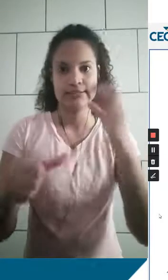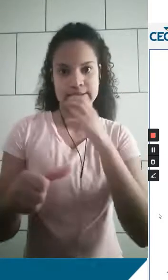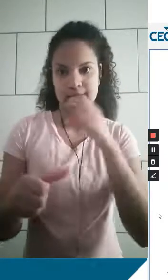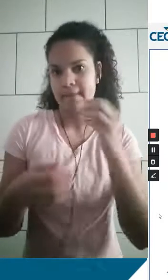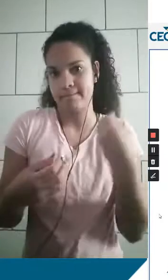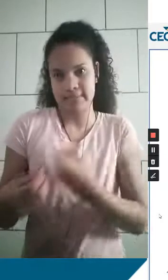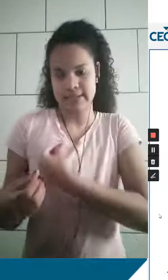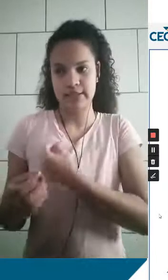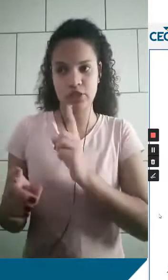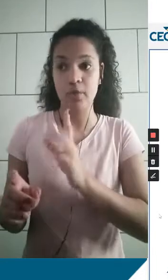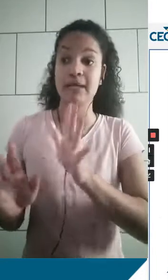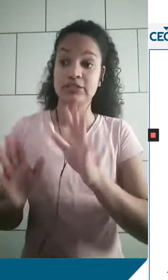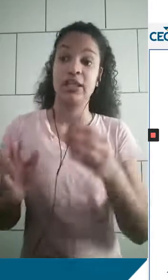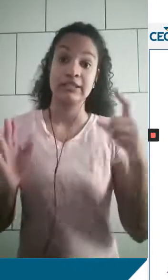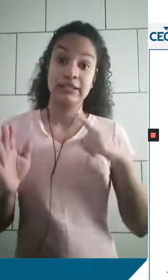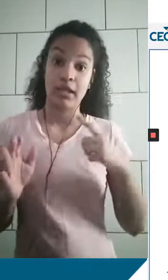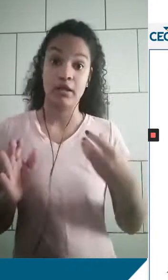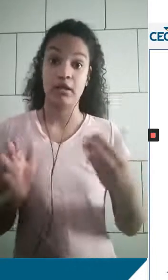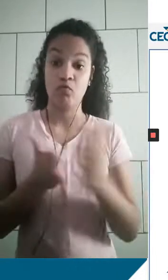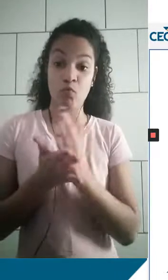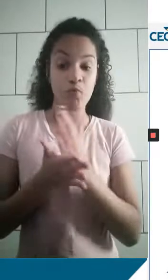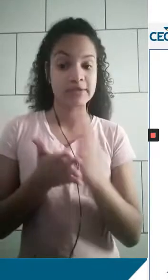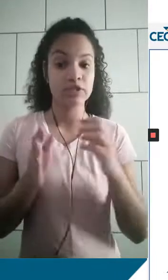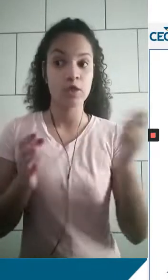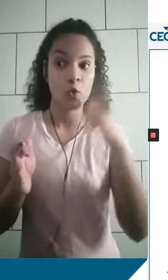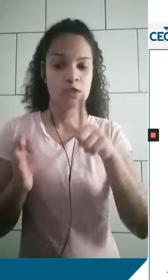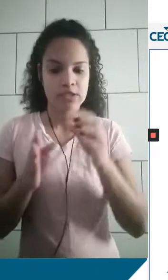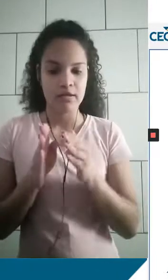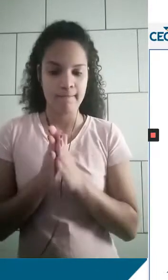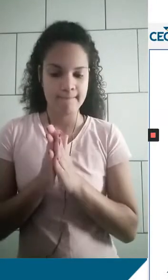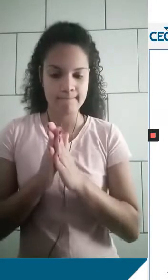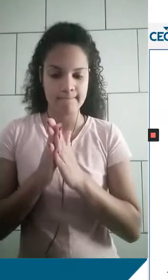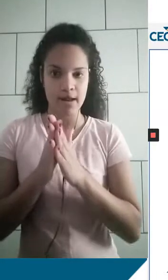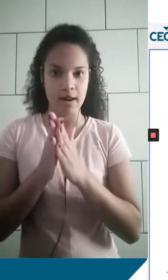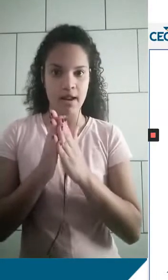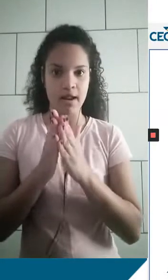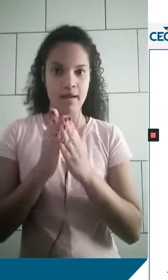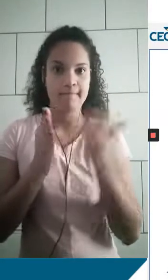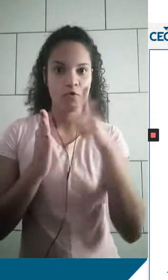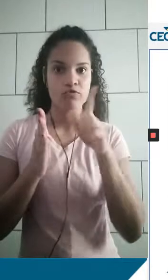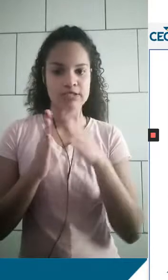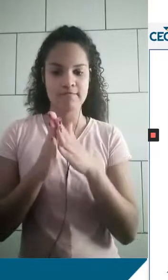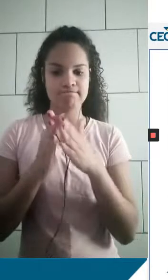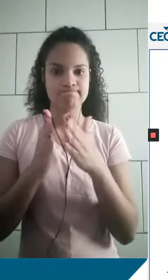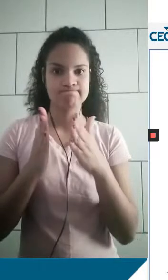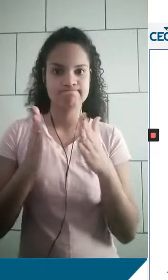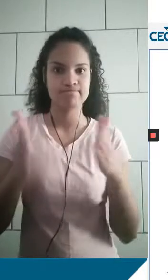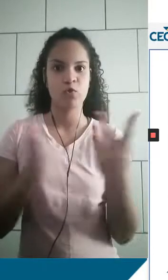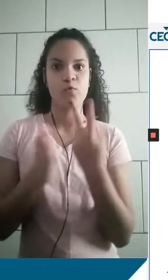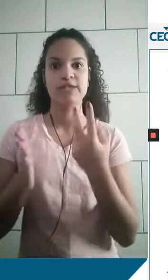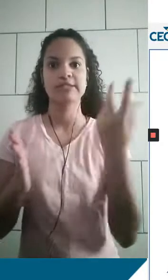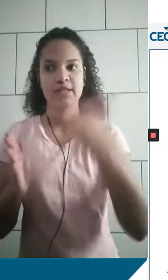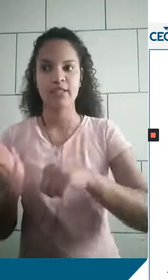que permite a abertura dessa molécula para que ela possa ser duplicada. E, posteriormente, há uma complementação